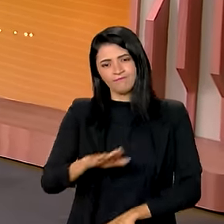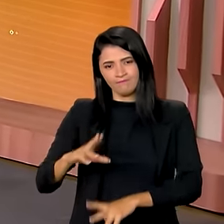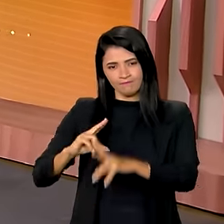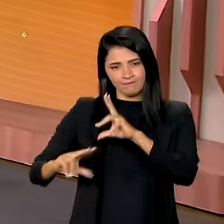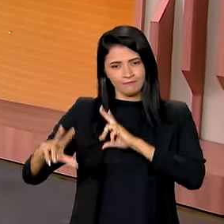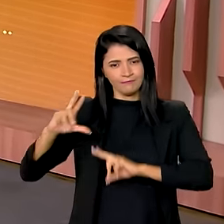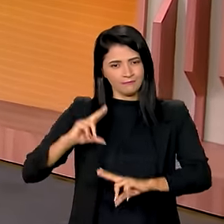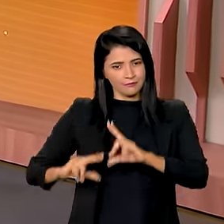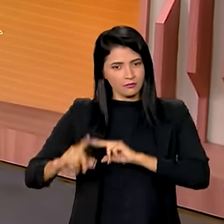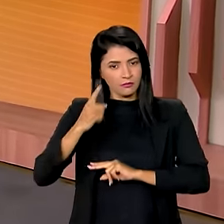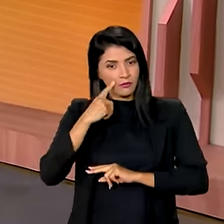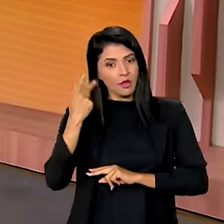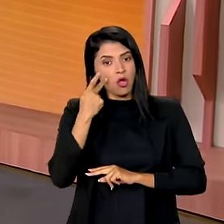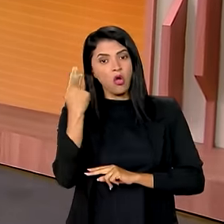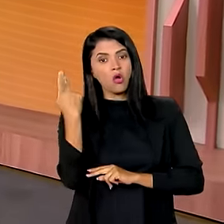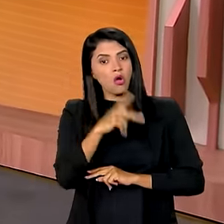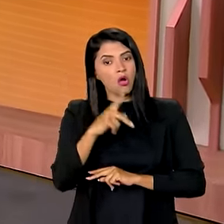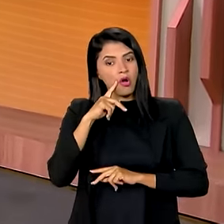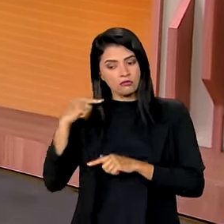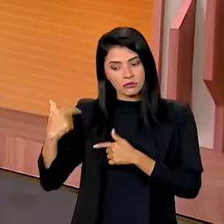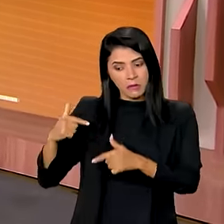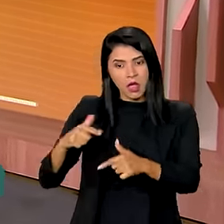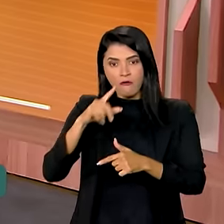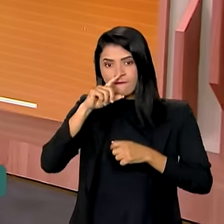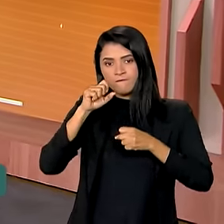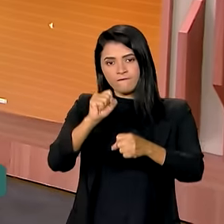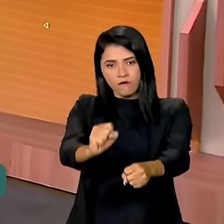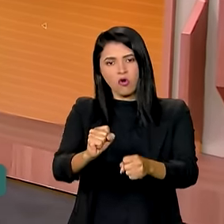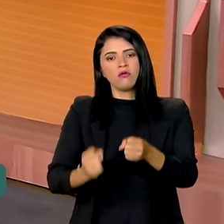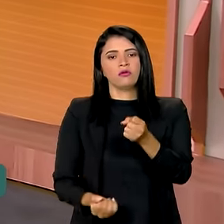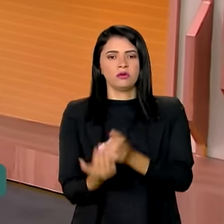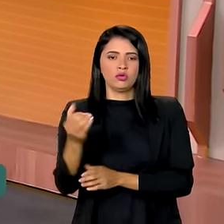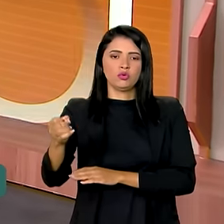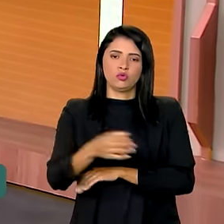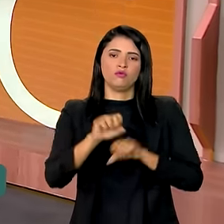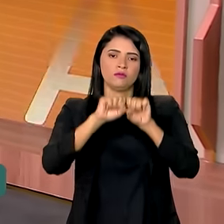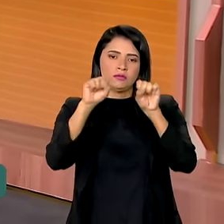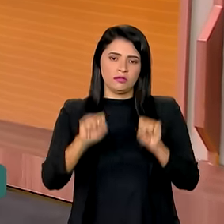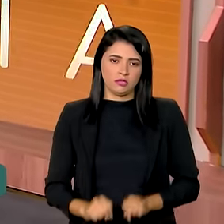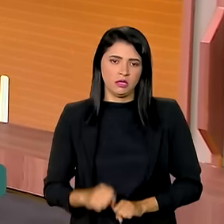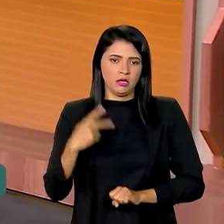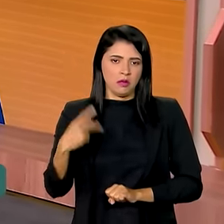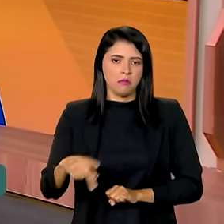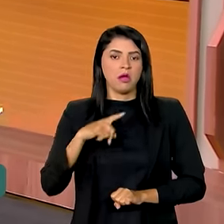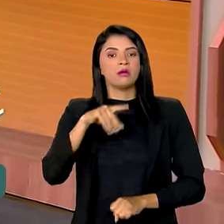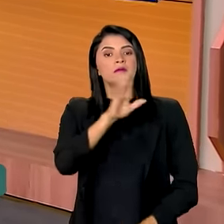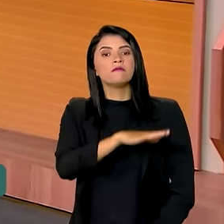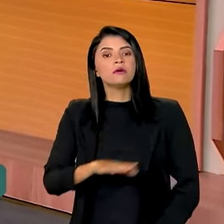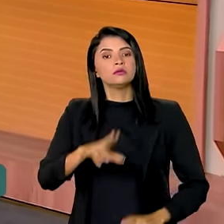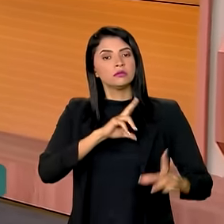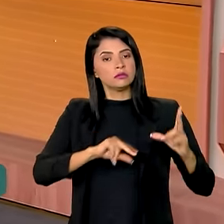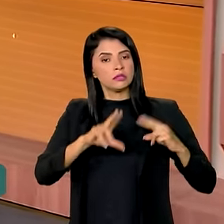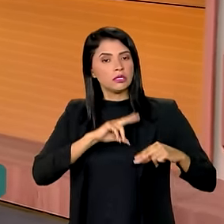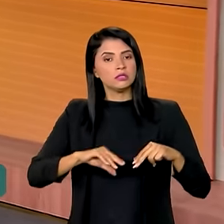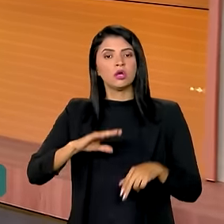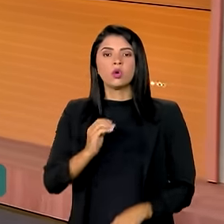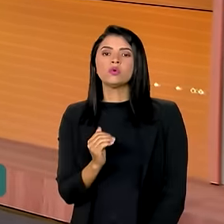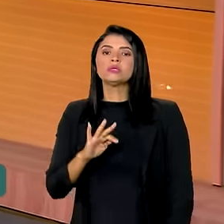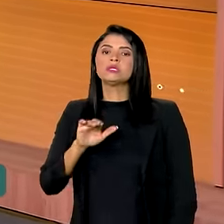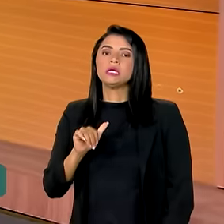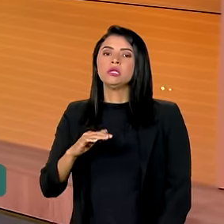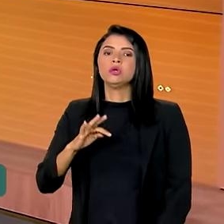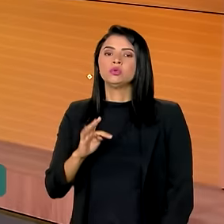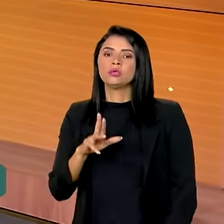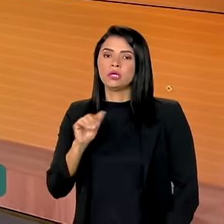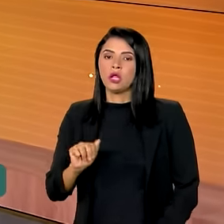adolescentes. Para reforçar as ações, foi criado um novo sistema de informações para a infância e adolescência dos conselhos tutelares, o